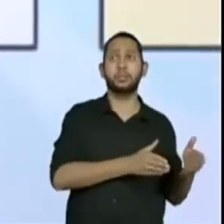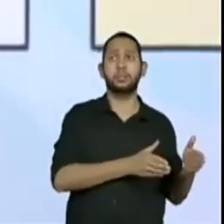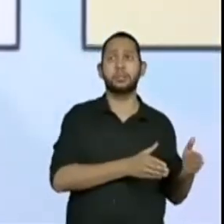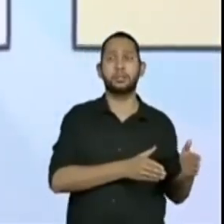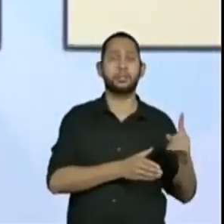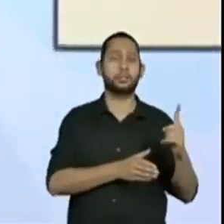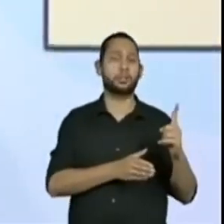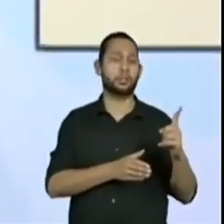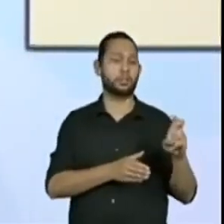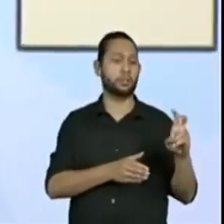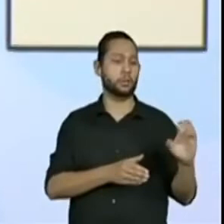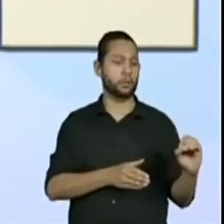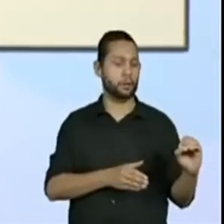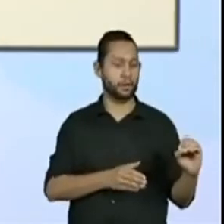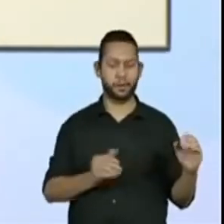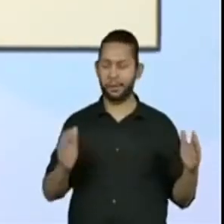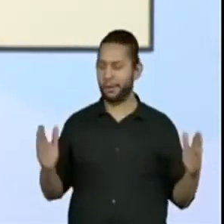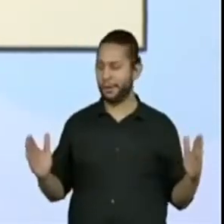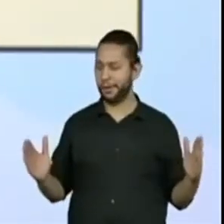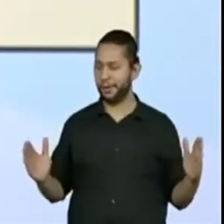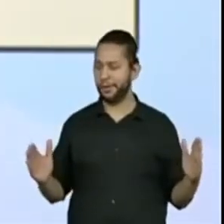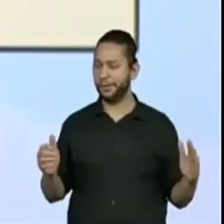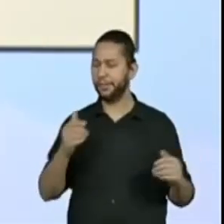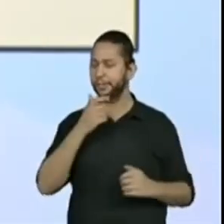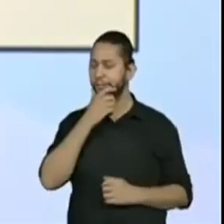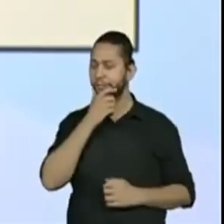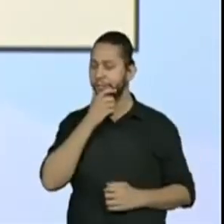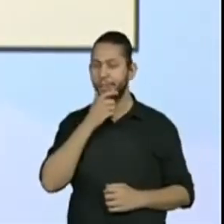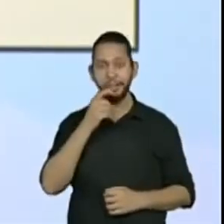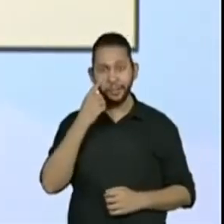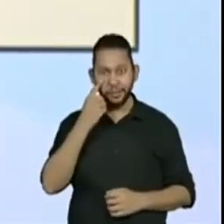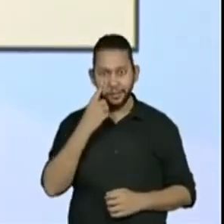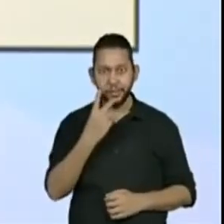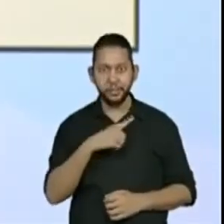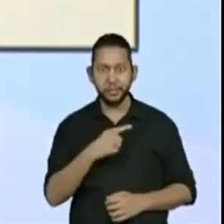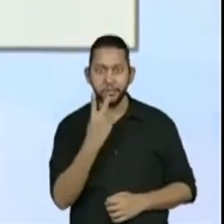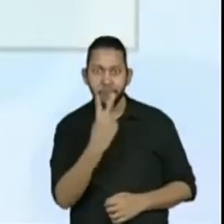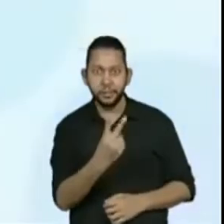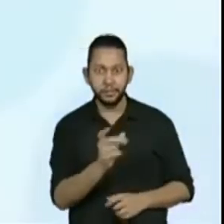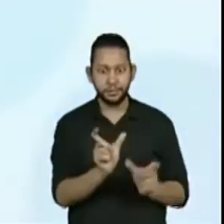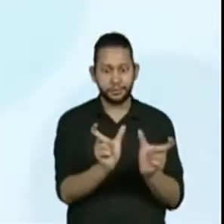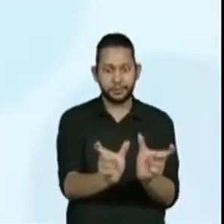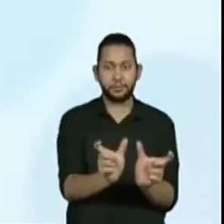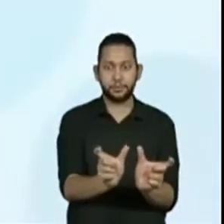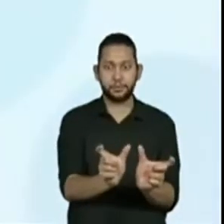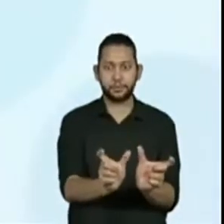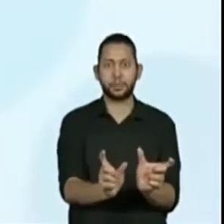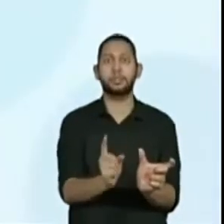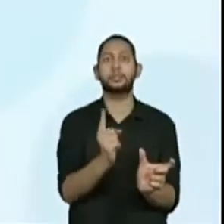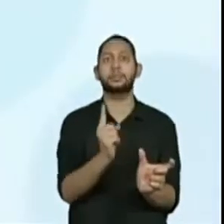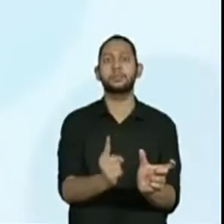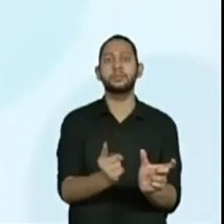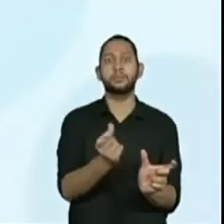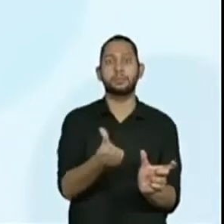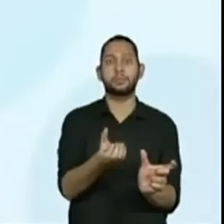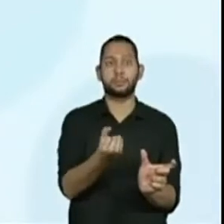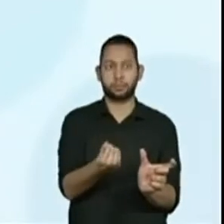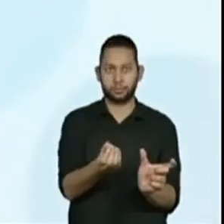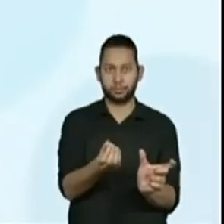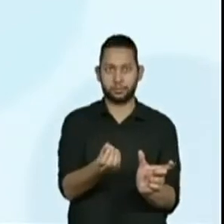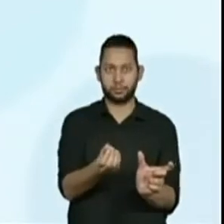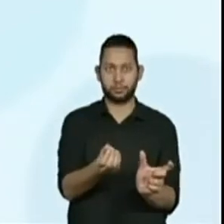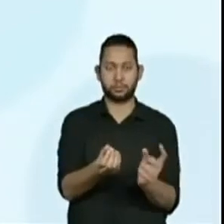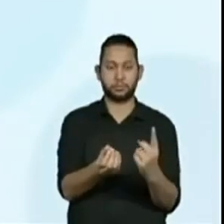160 e... 150. Ok. Aqui eu já consigo ver que essa regularidade, ela é de 10